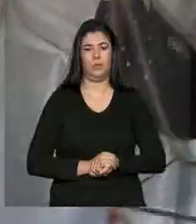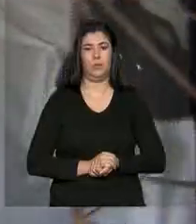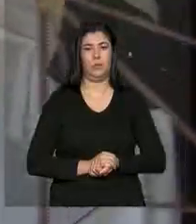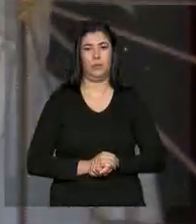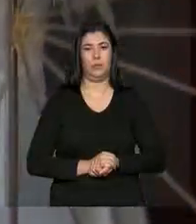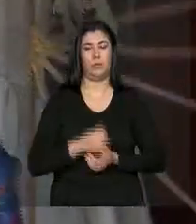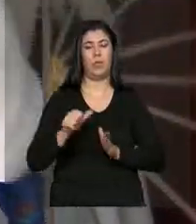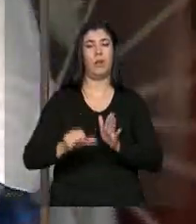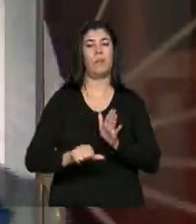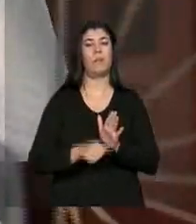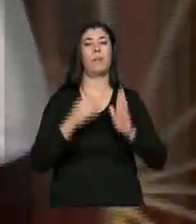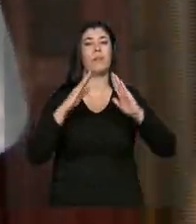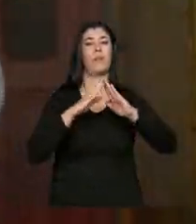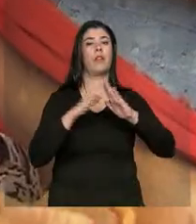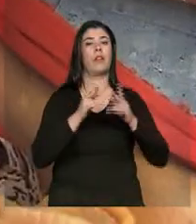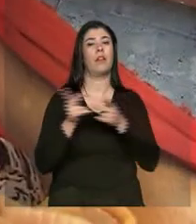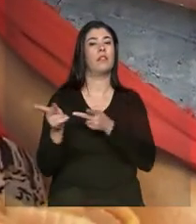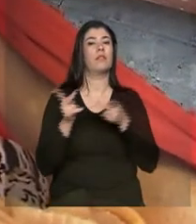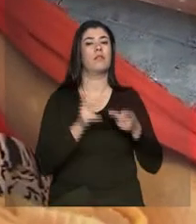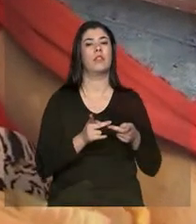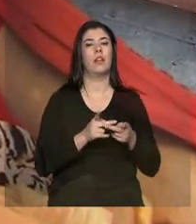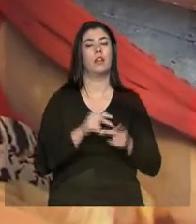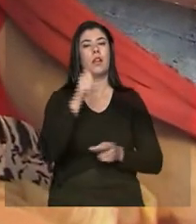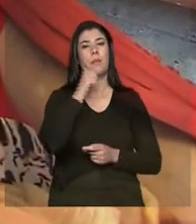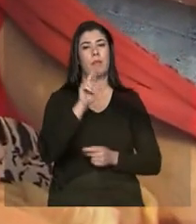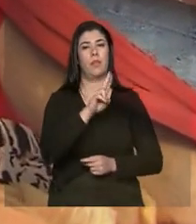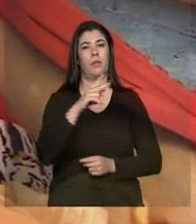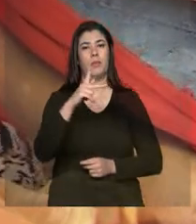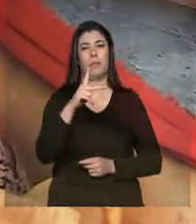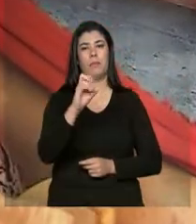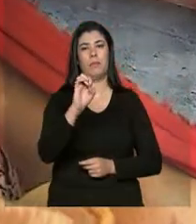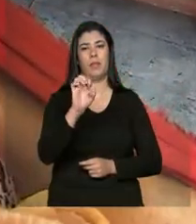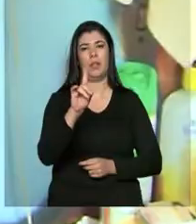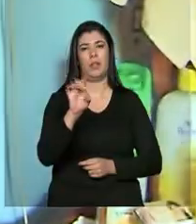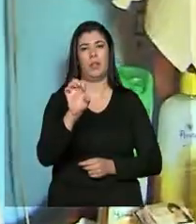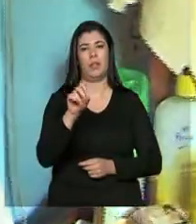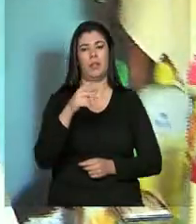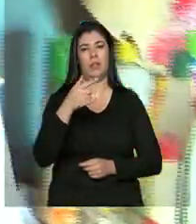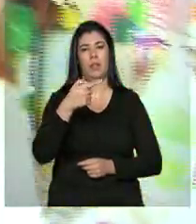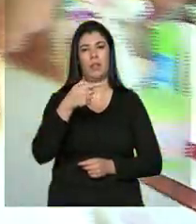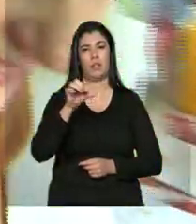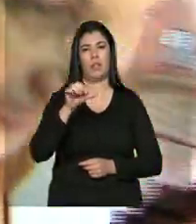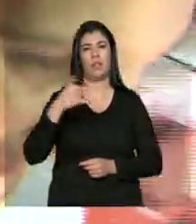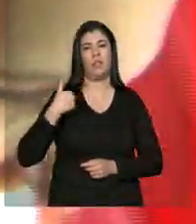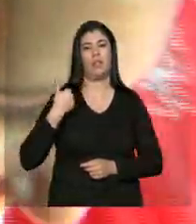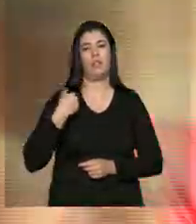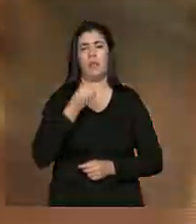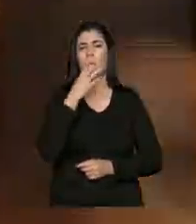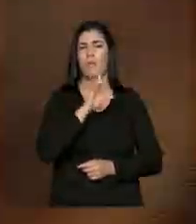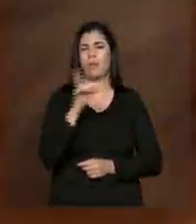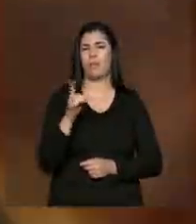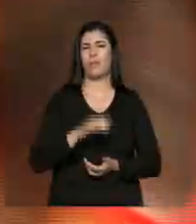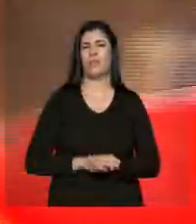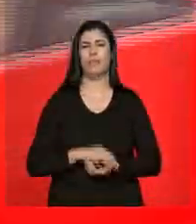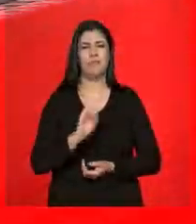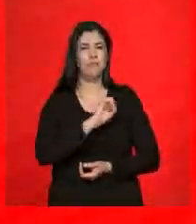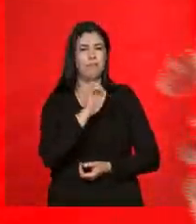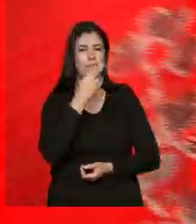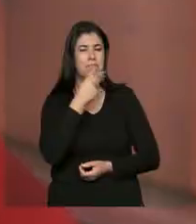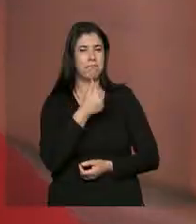A primeira visita é na casa de Dona Piedade, de 79 anos. Bom dia. Bom dia. Como vai?